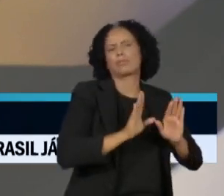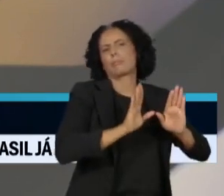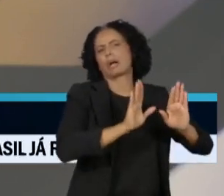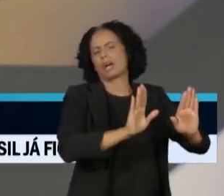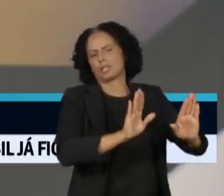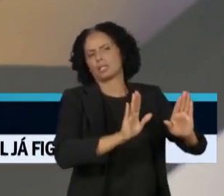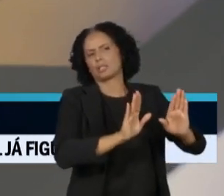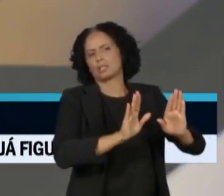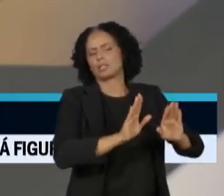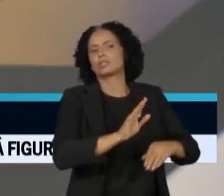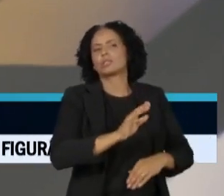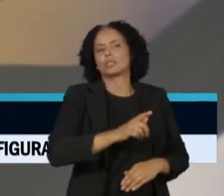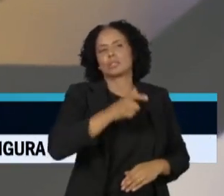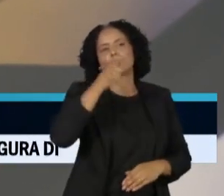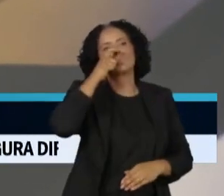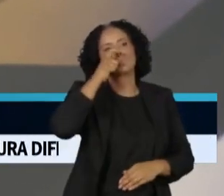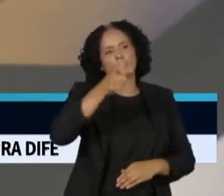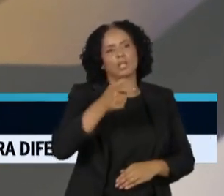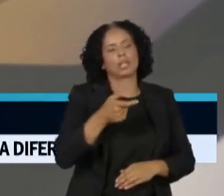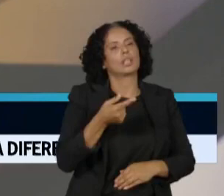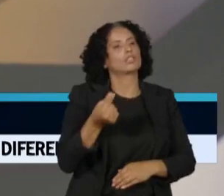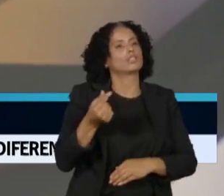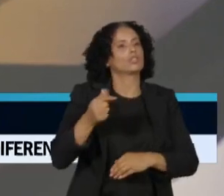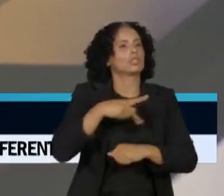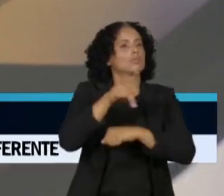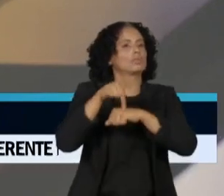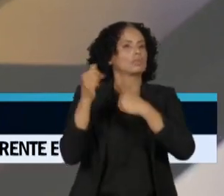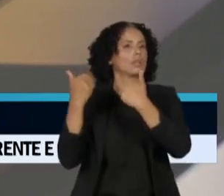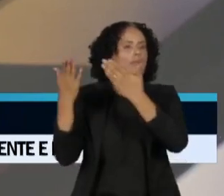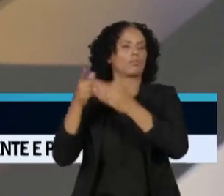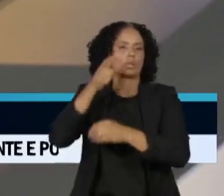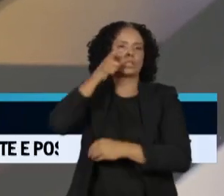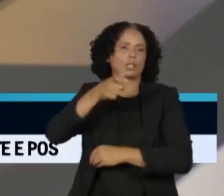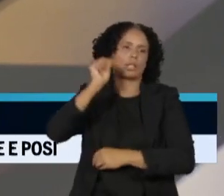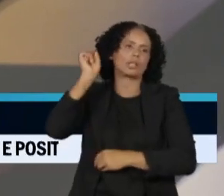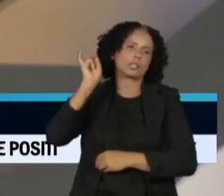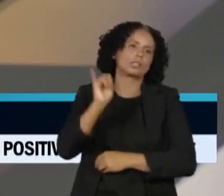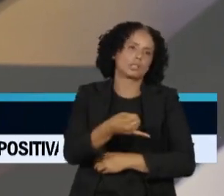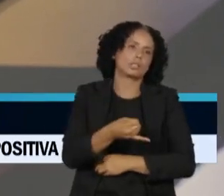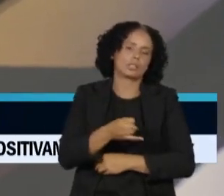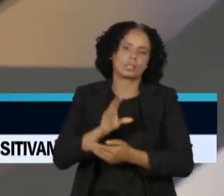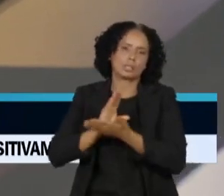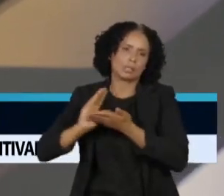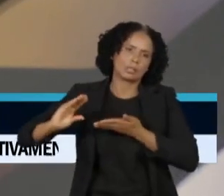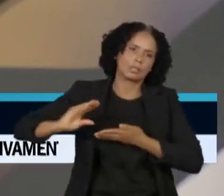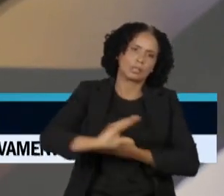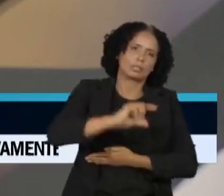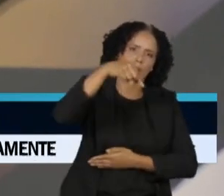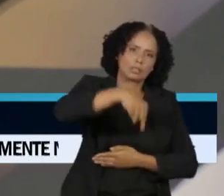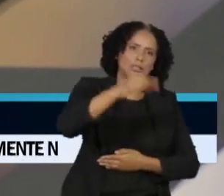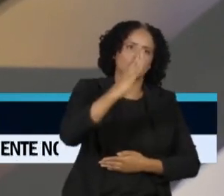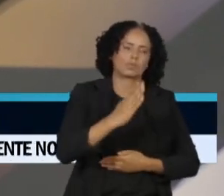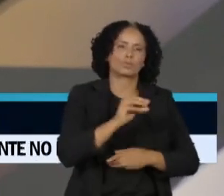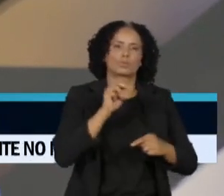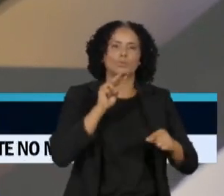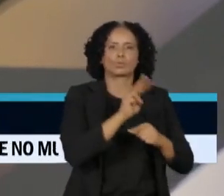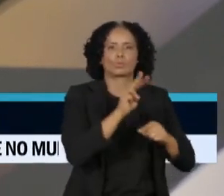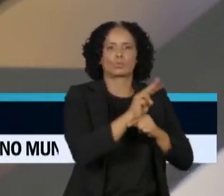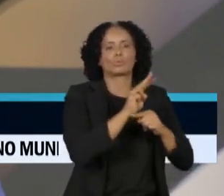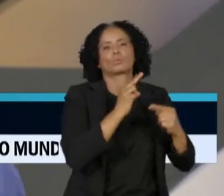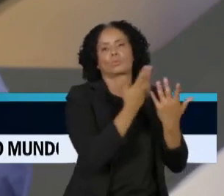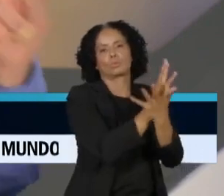interesse do capital privado internacional de colocar recursos aqui dentro para preservar a floresta.